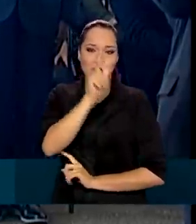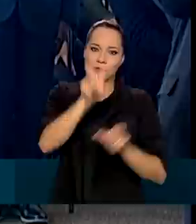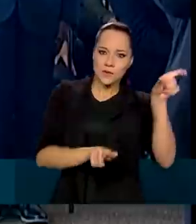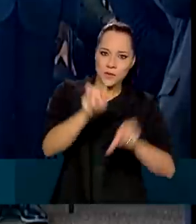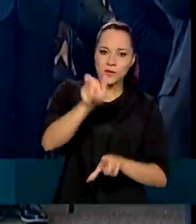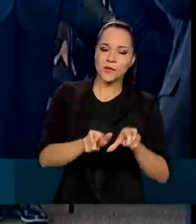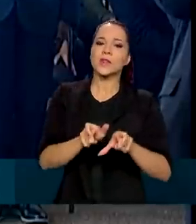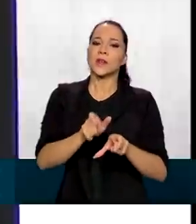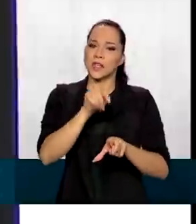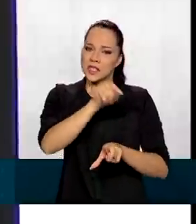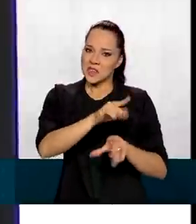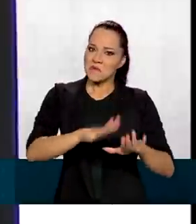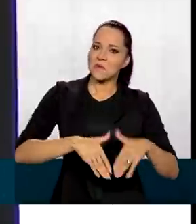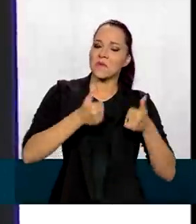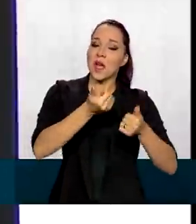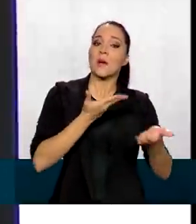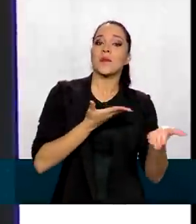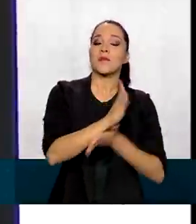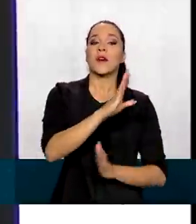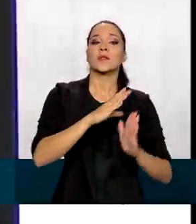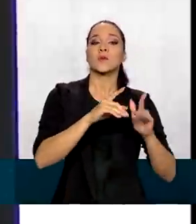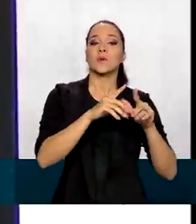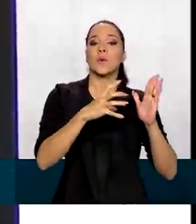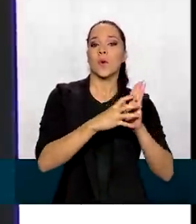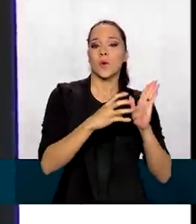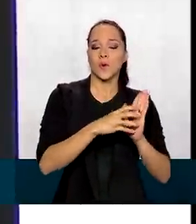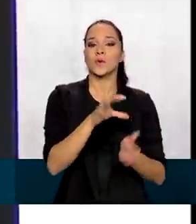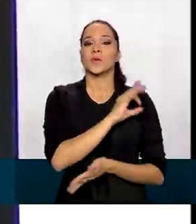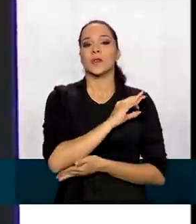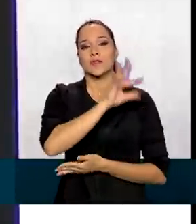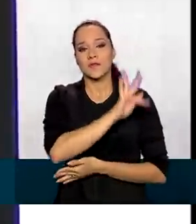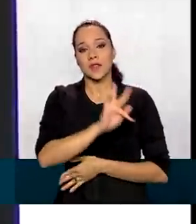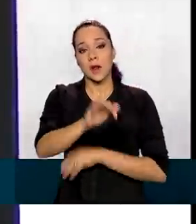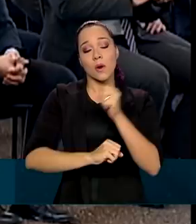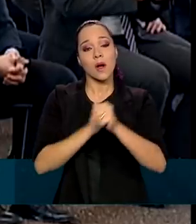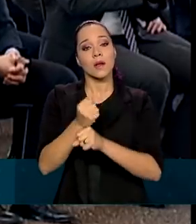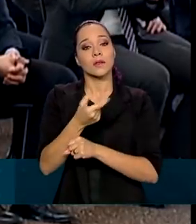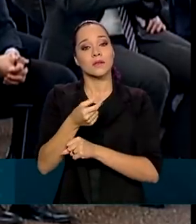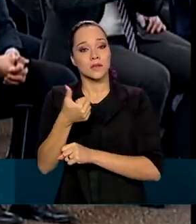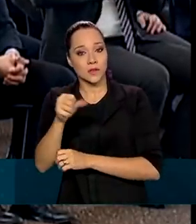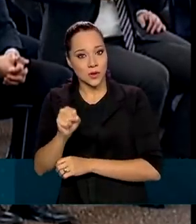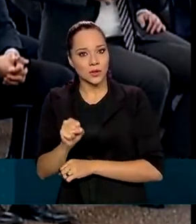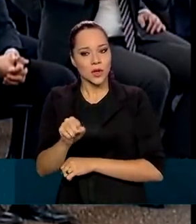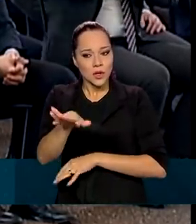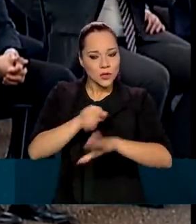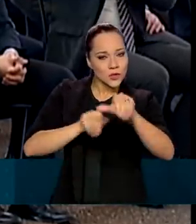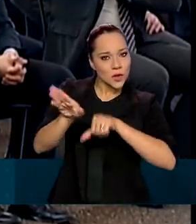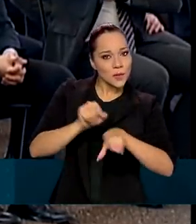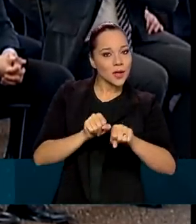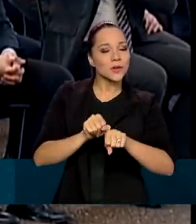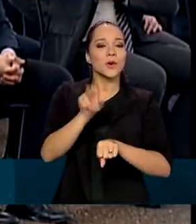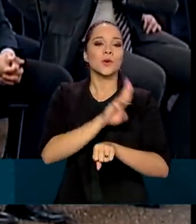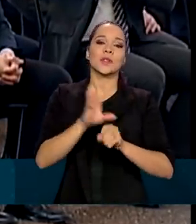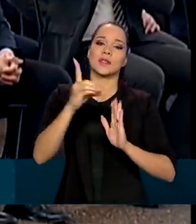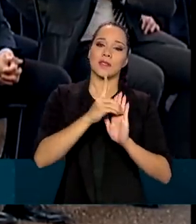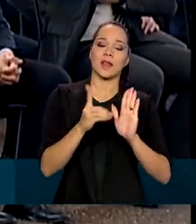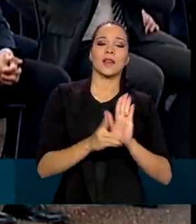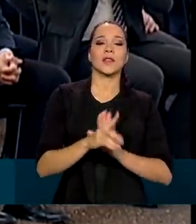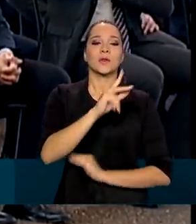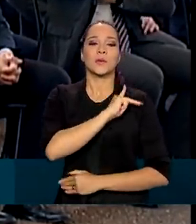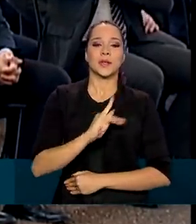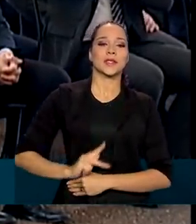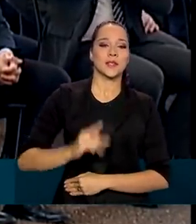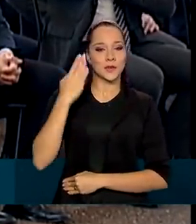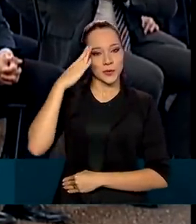candidatos excedentes aprovados no concurso da Polícia Federal de 2018 e convocados por meio de um decreto do